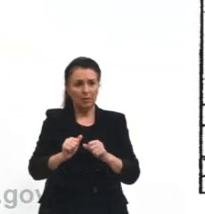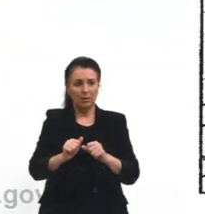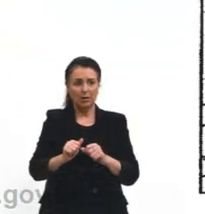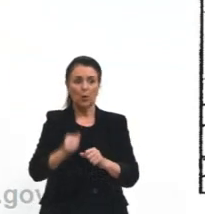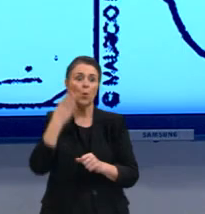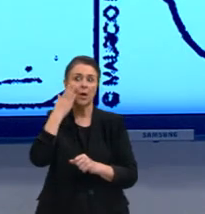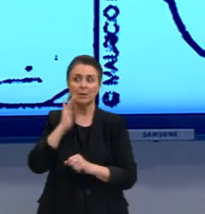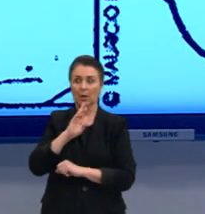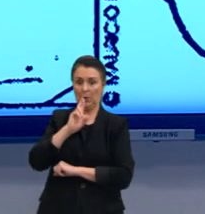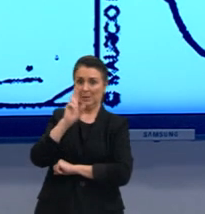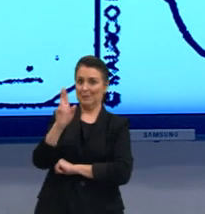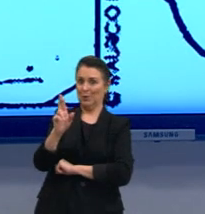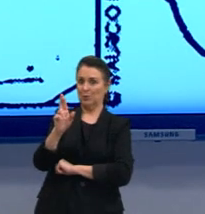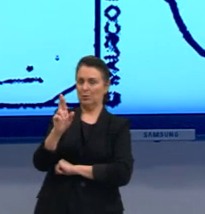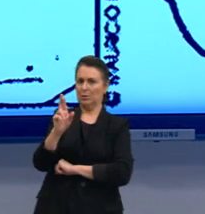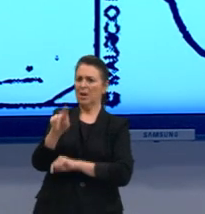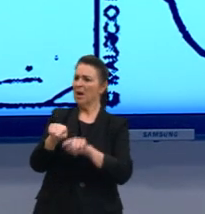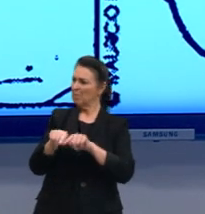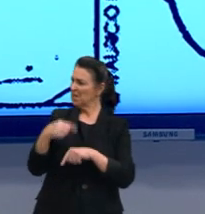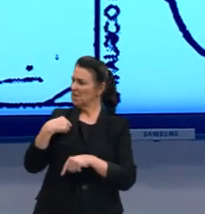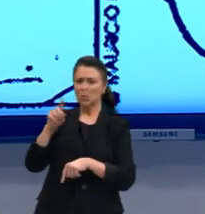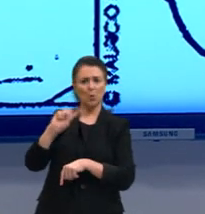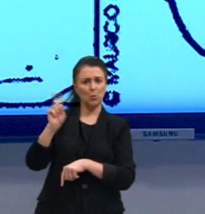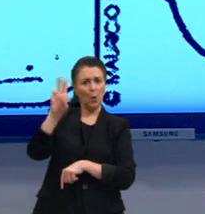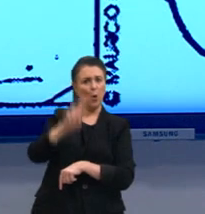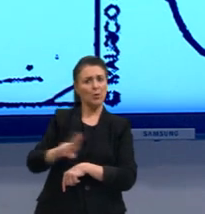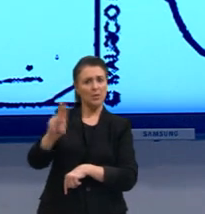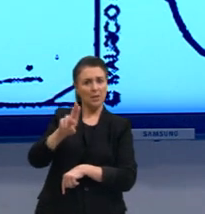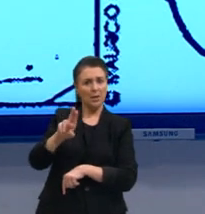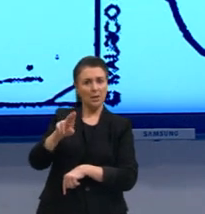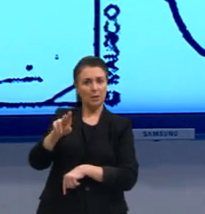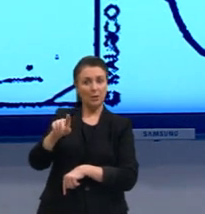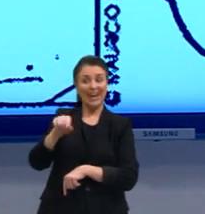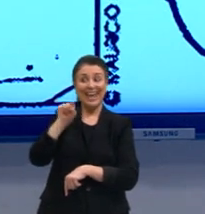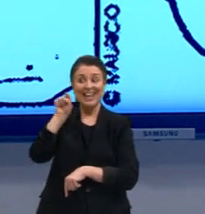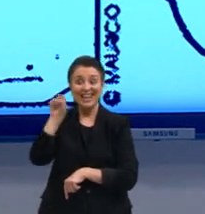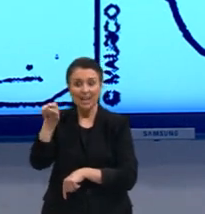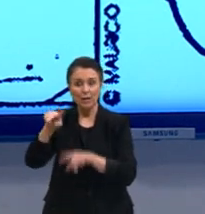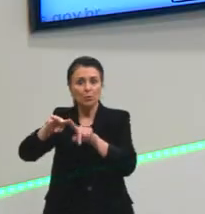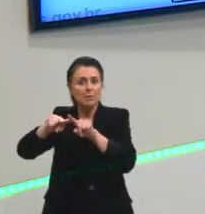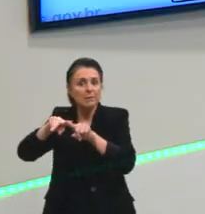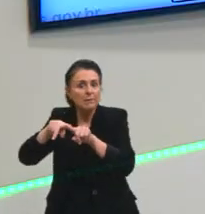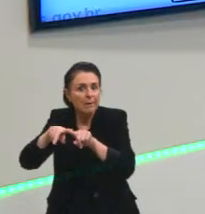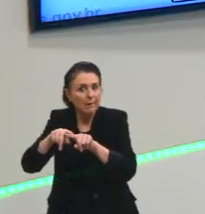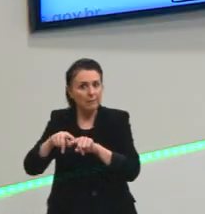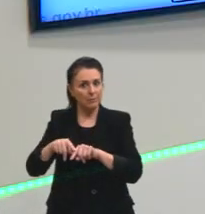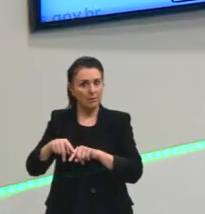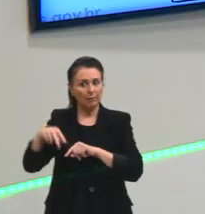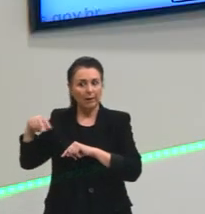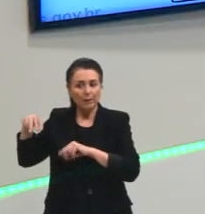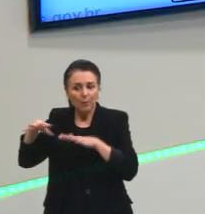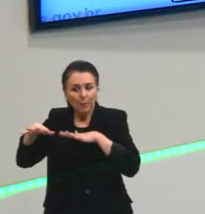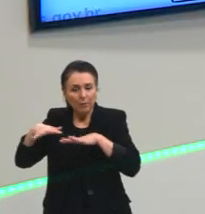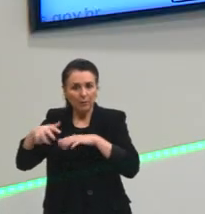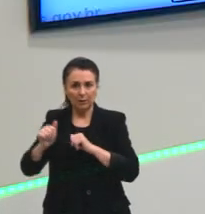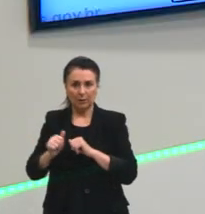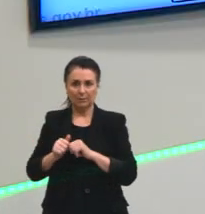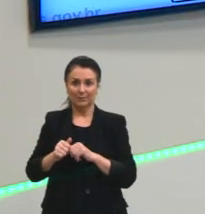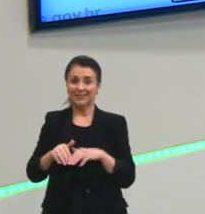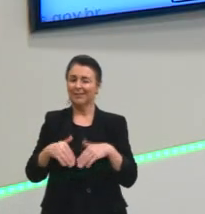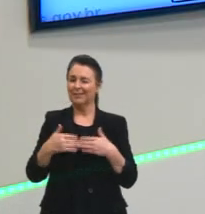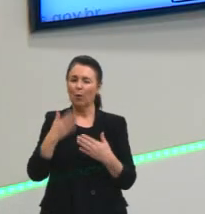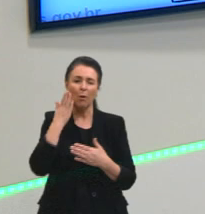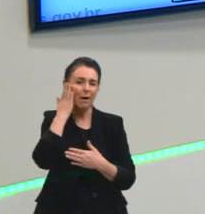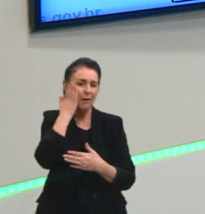Cascão responde, mas eu estou parado, quem está andando é o skate. Então, o Cascão, ele se considera